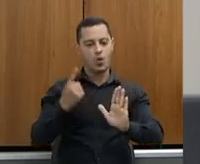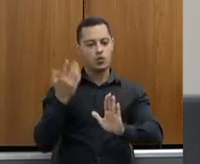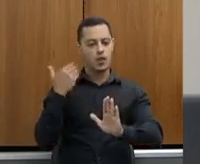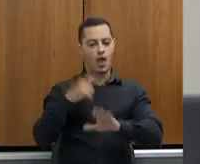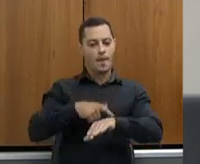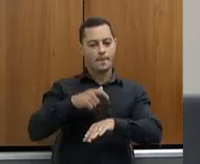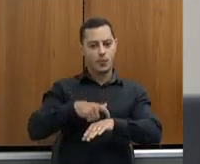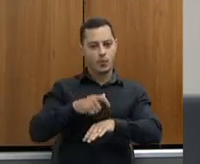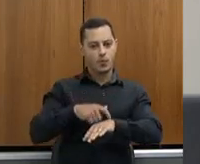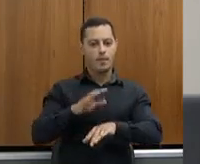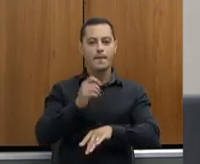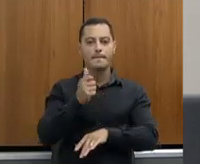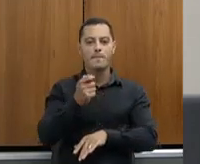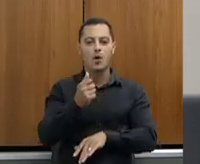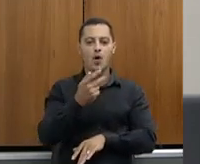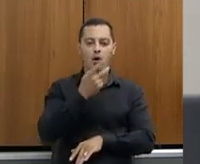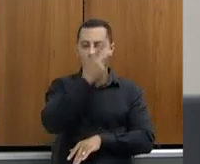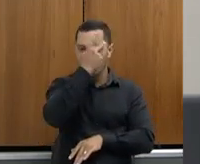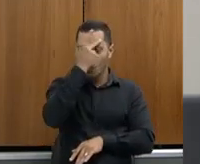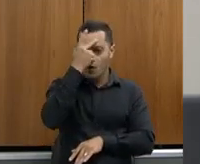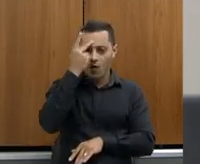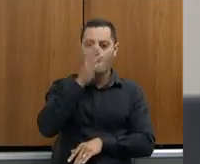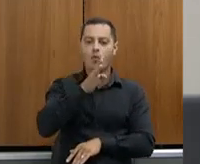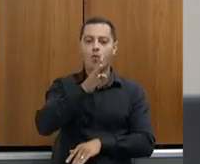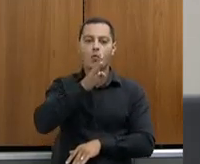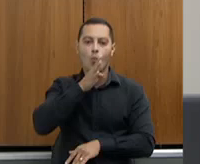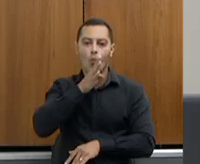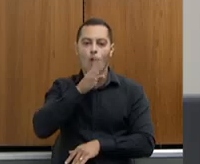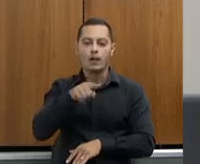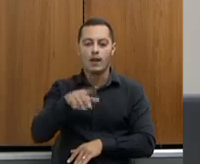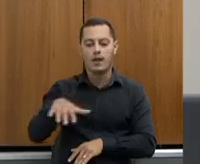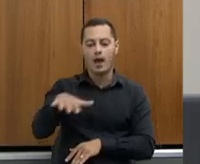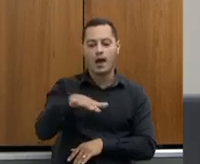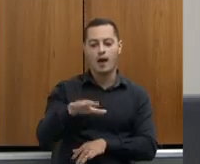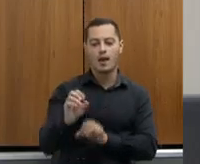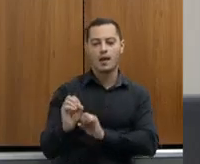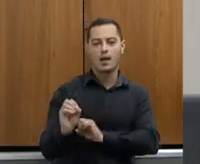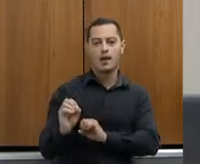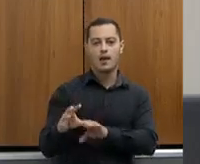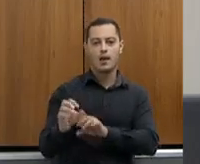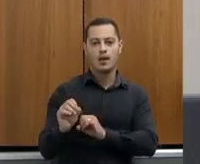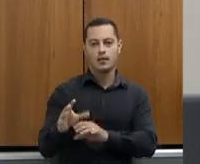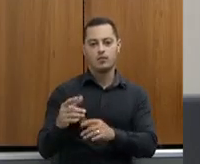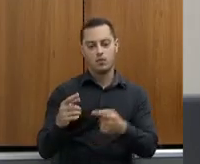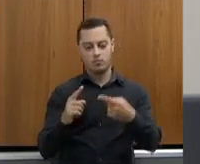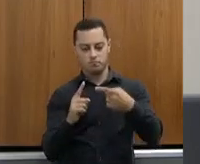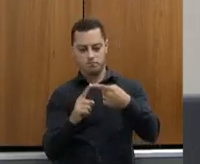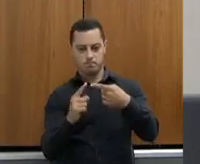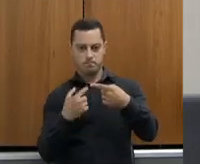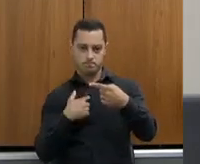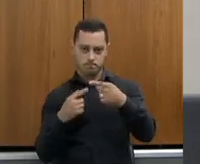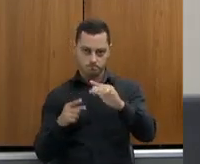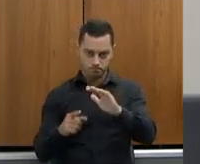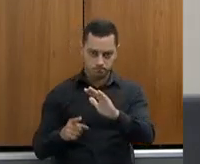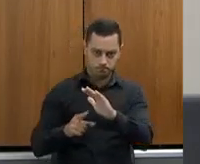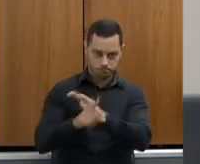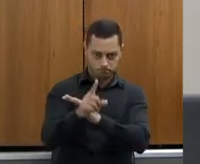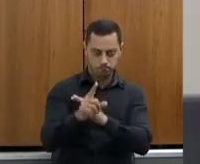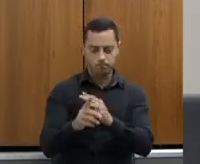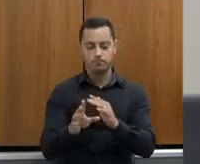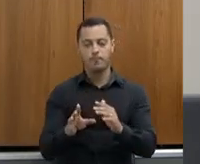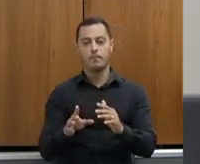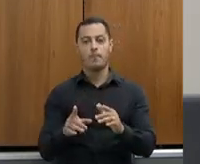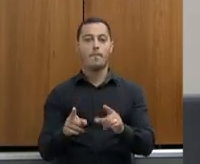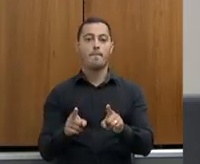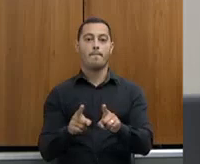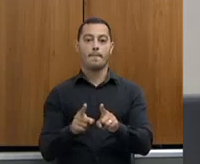pessoas conhecem no âmbito da educação. E daí eu faço essa primeira pergunta e faço também,